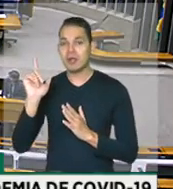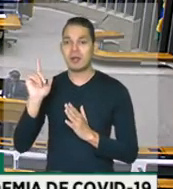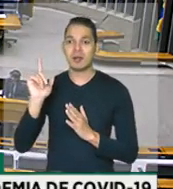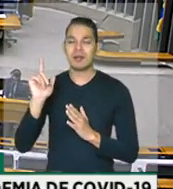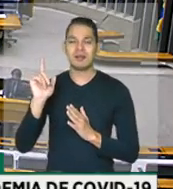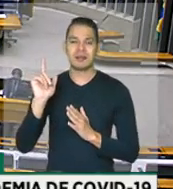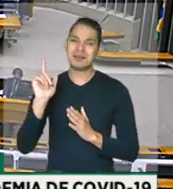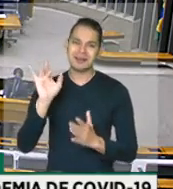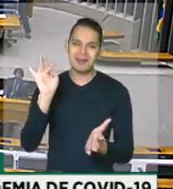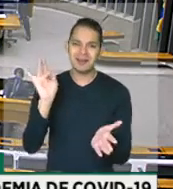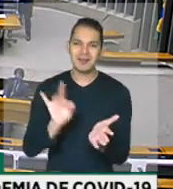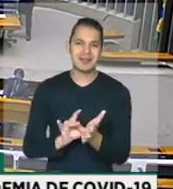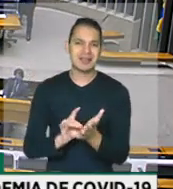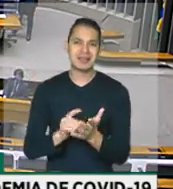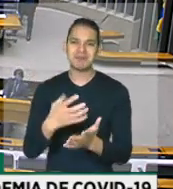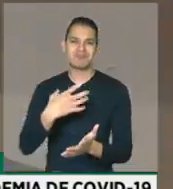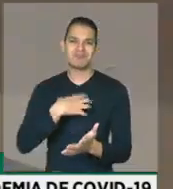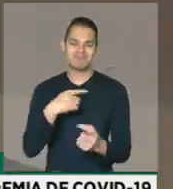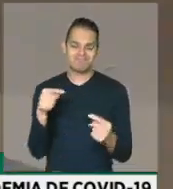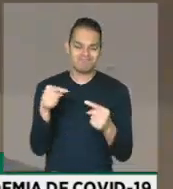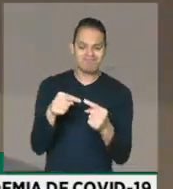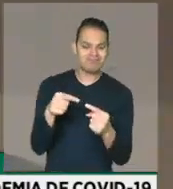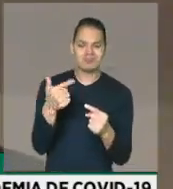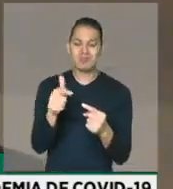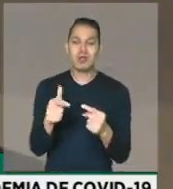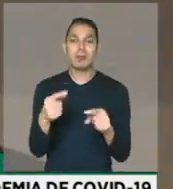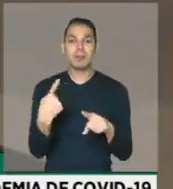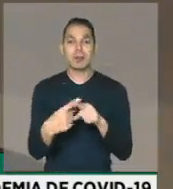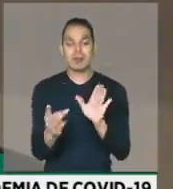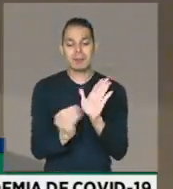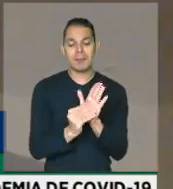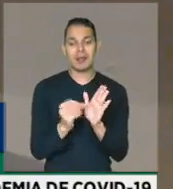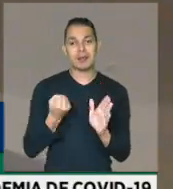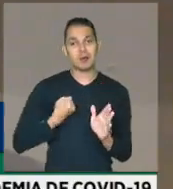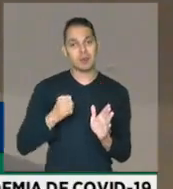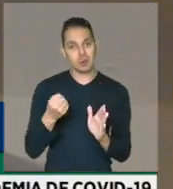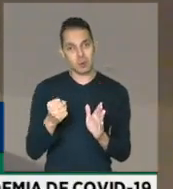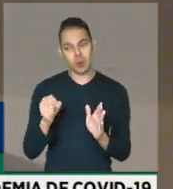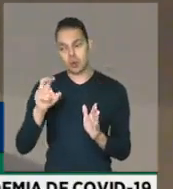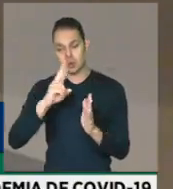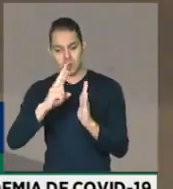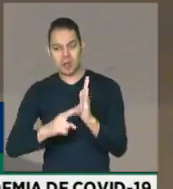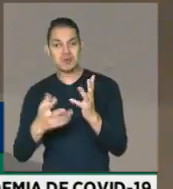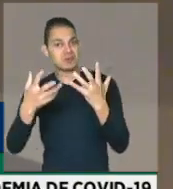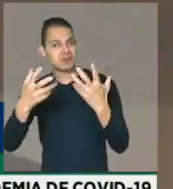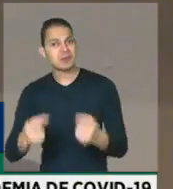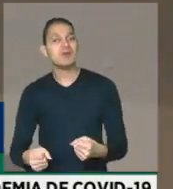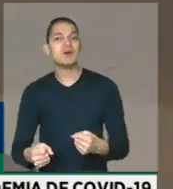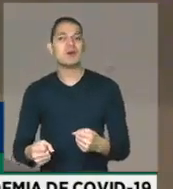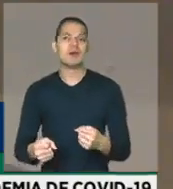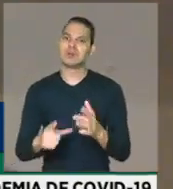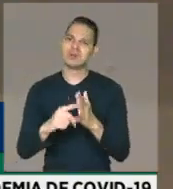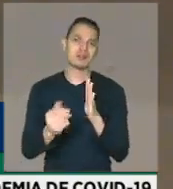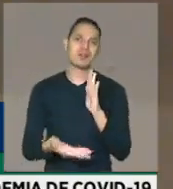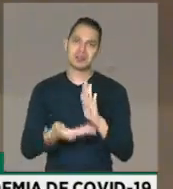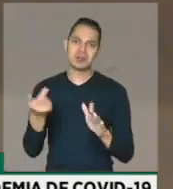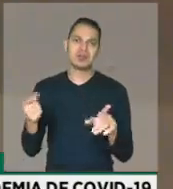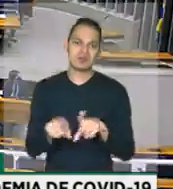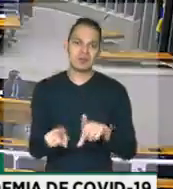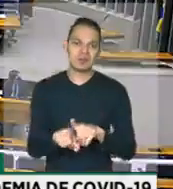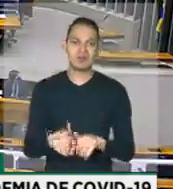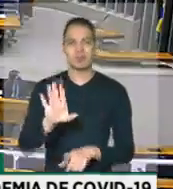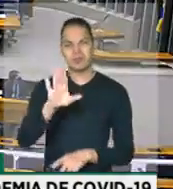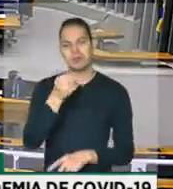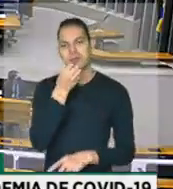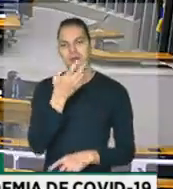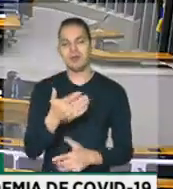no fundo perde o sentido porque a nossa emenda de número oito foi acatada pelo relator, de forma que também tiramos o destaque. Muito bem,